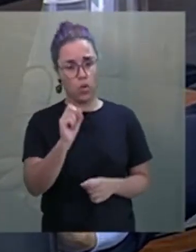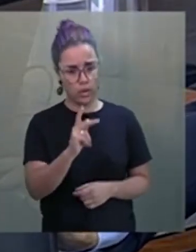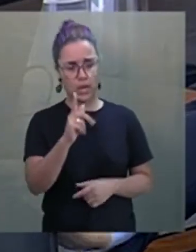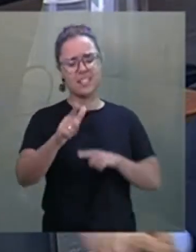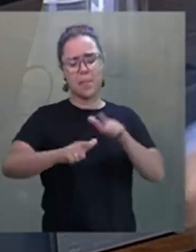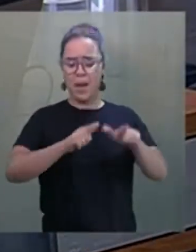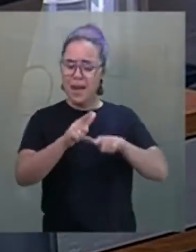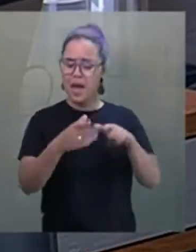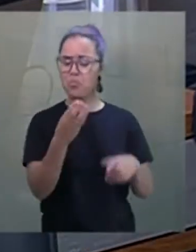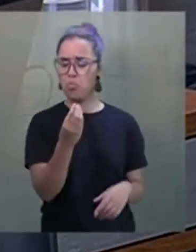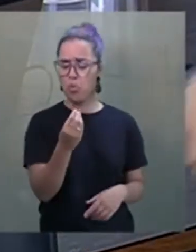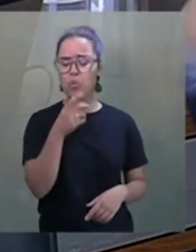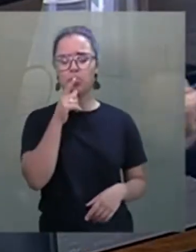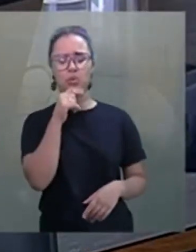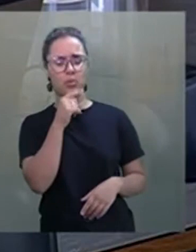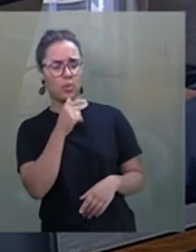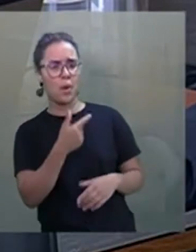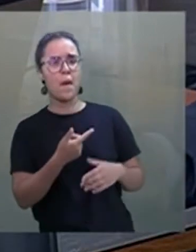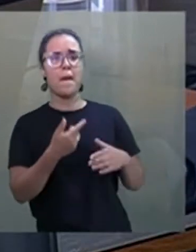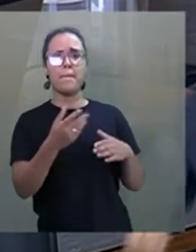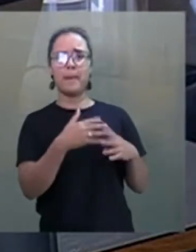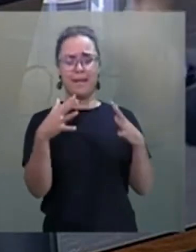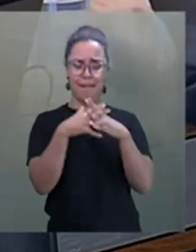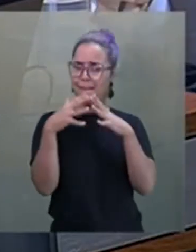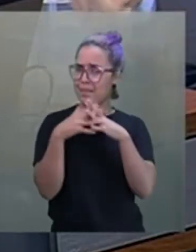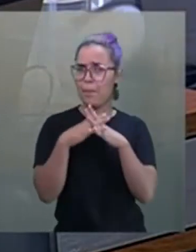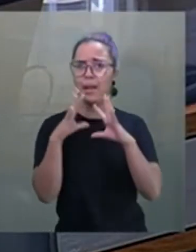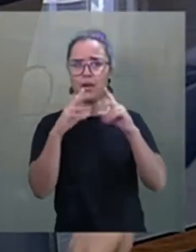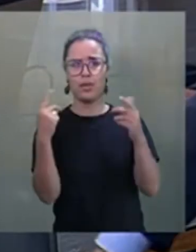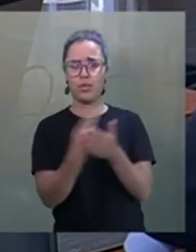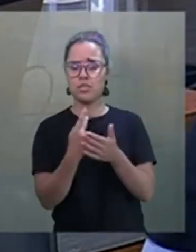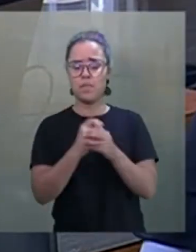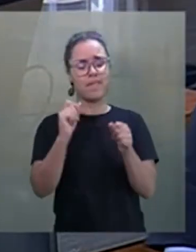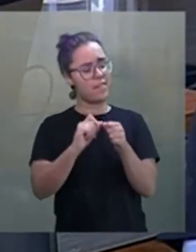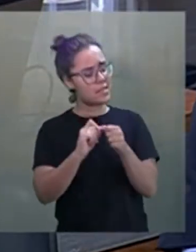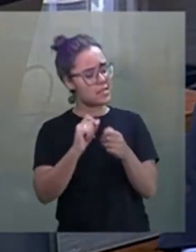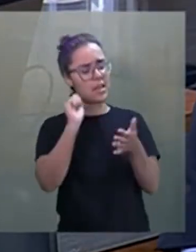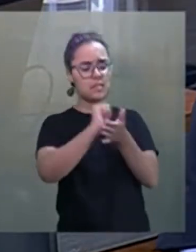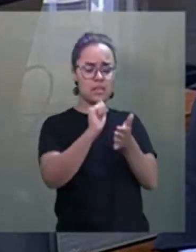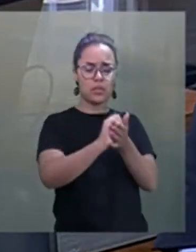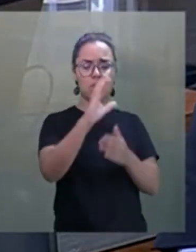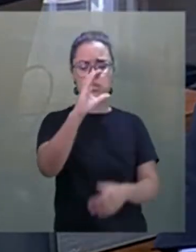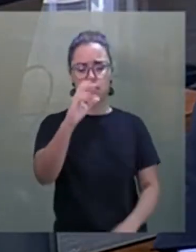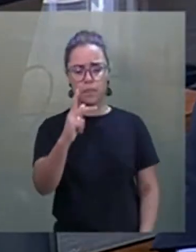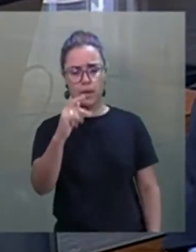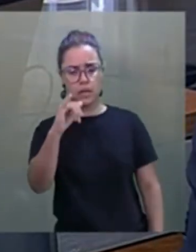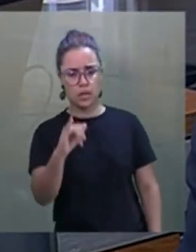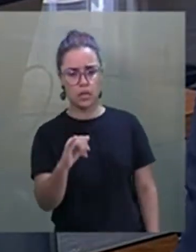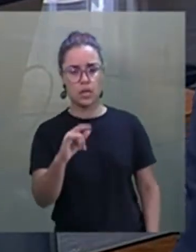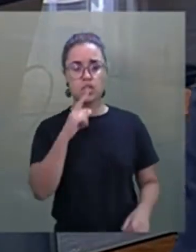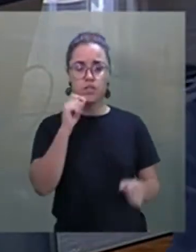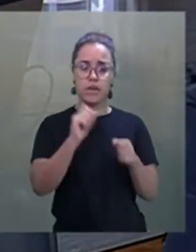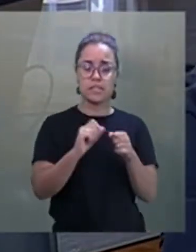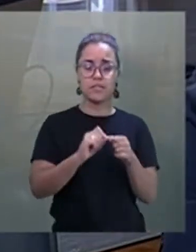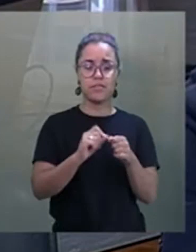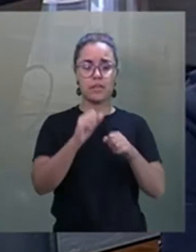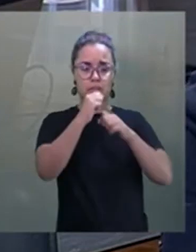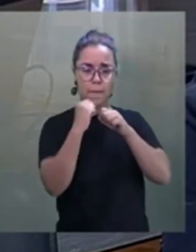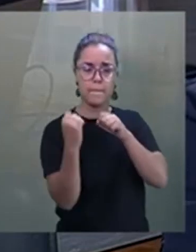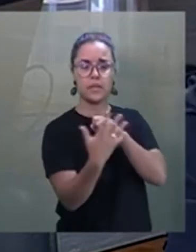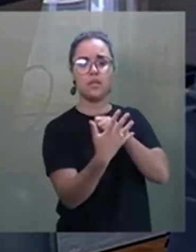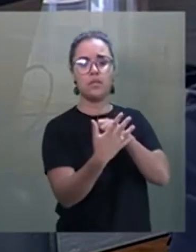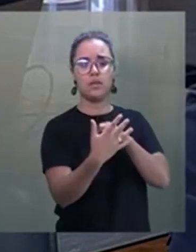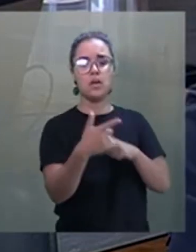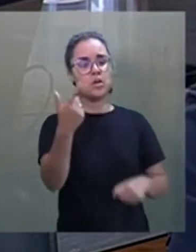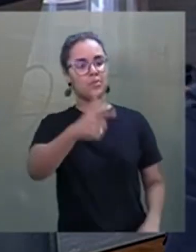Trabalharam, se o esforço que o governo teve para tirar a assinatura da CPI, tivesse colocado na pandemia, a gente não tinha 600 mil mortos nesse